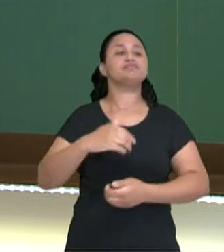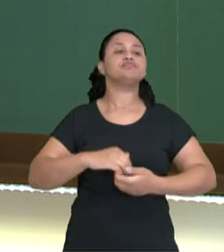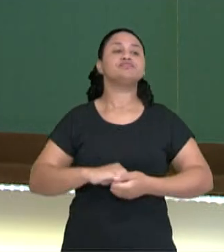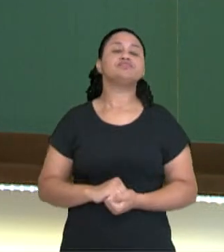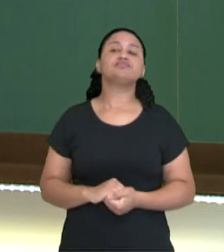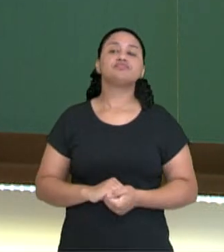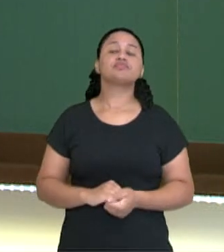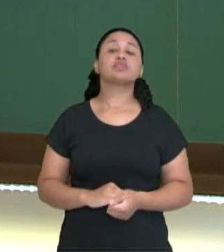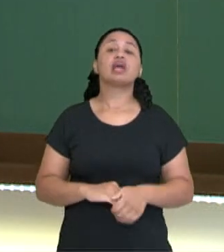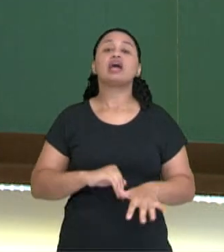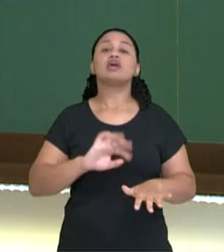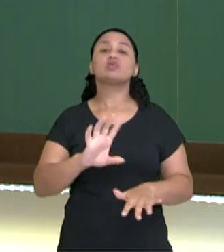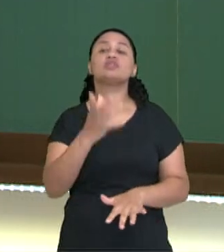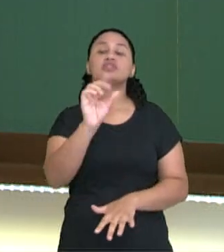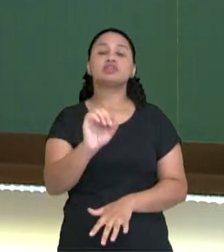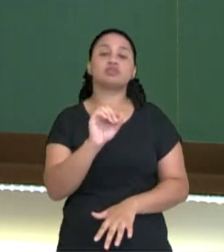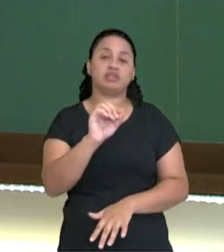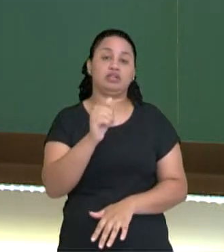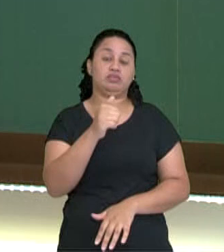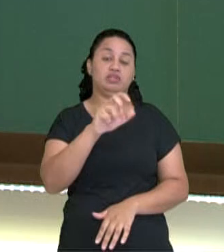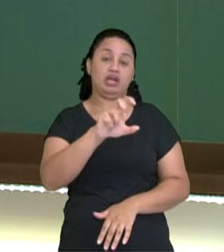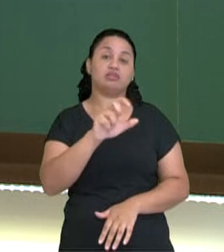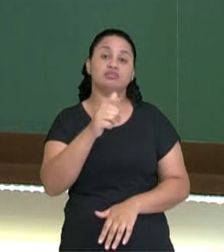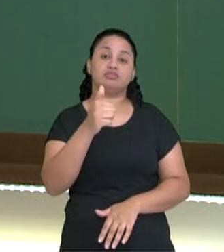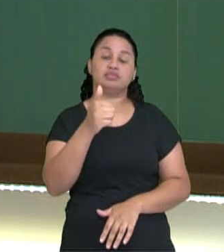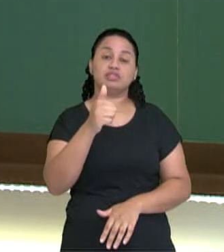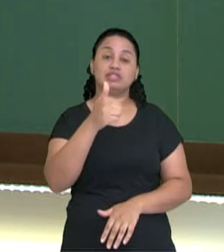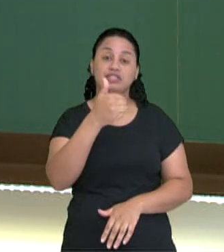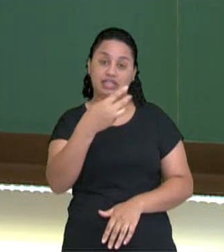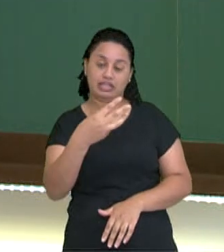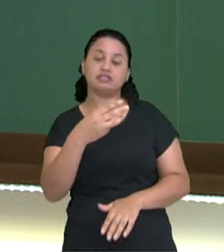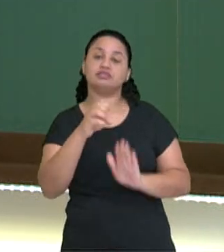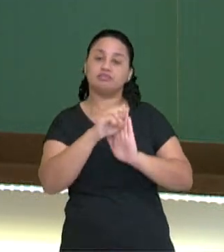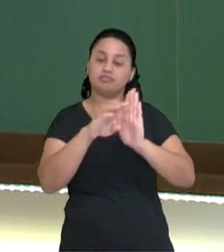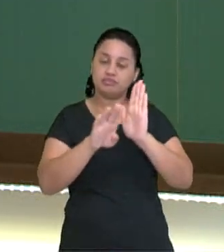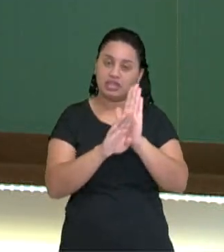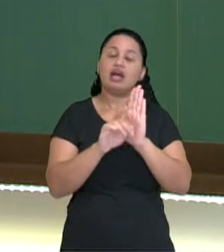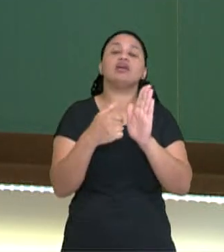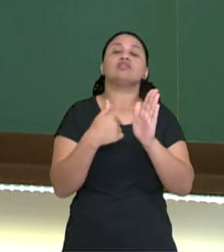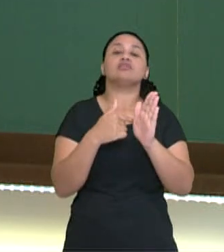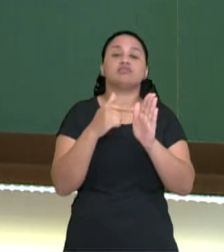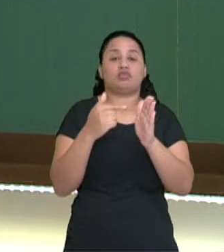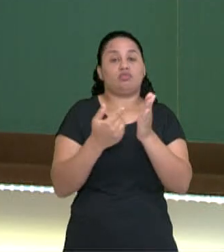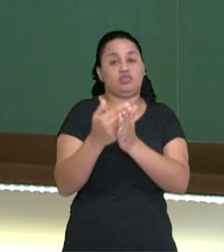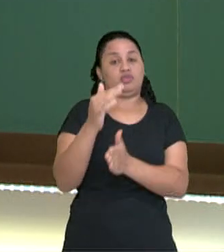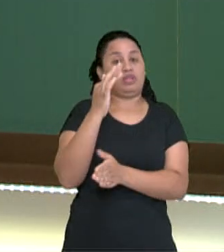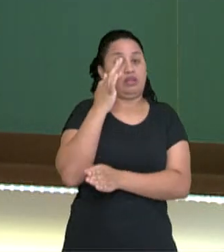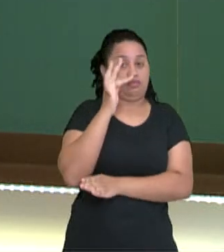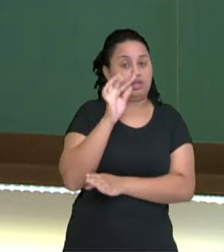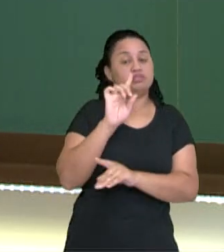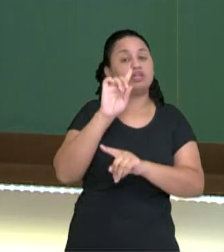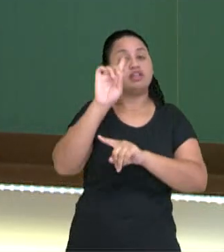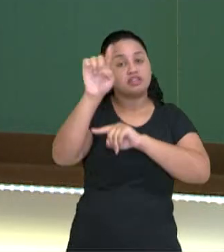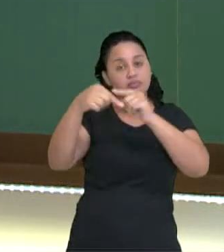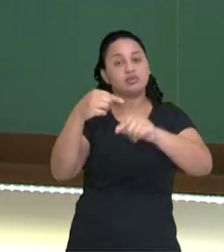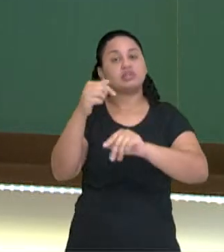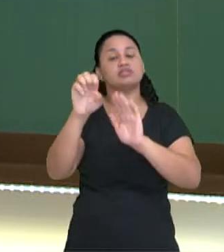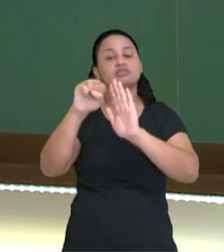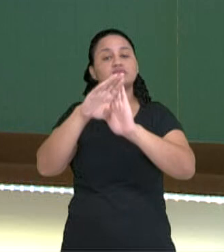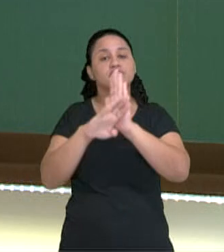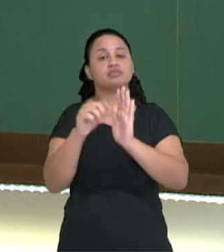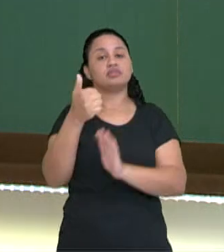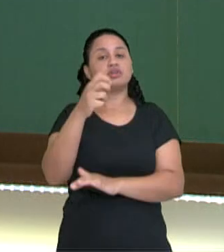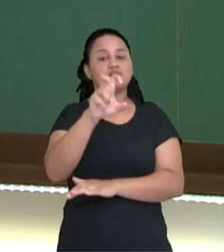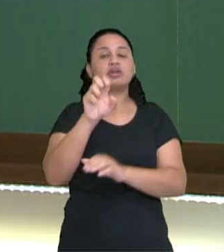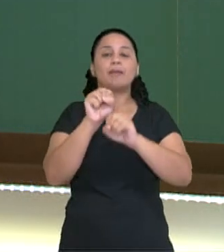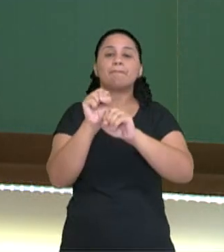E no século XV, ele se estendeu para a Europa, tá? Então, primeiro na França, depois vai para a Europa.